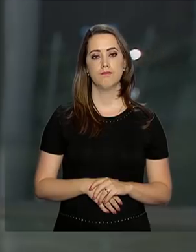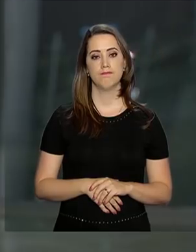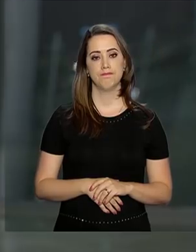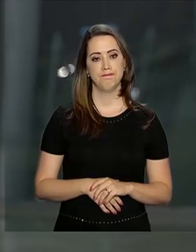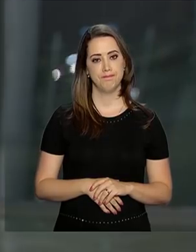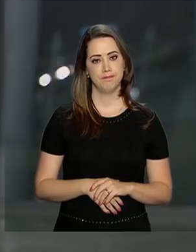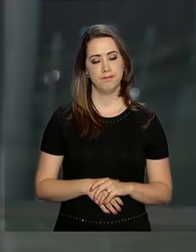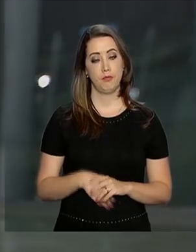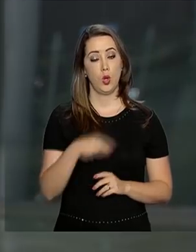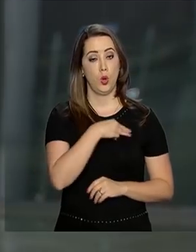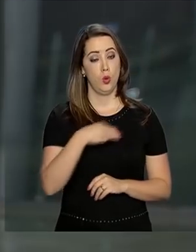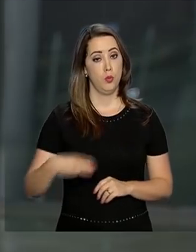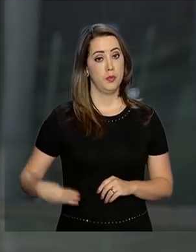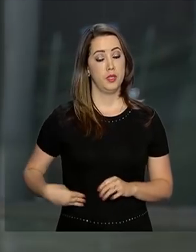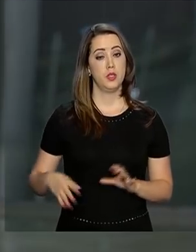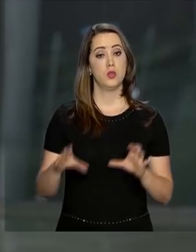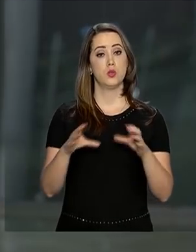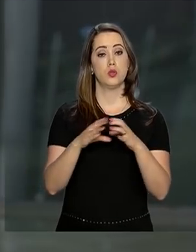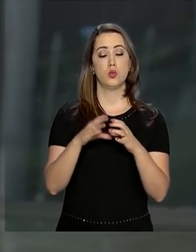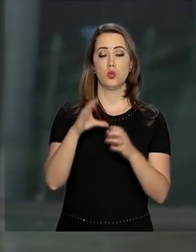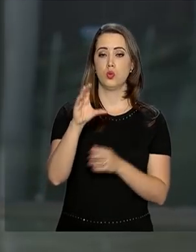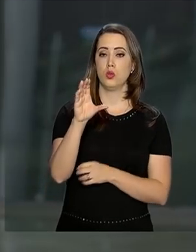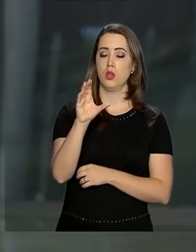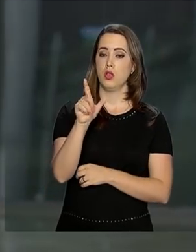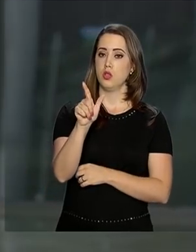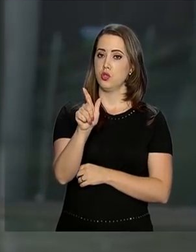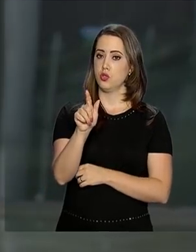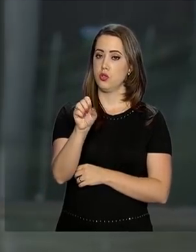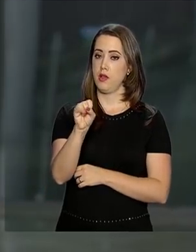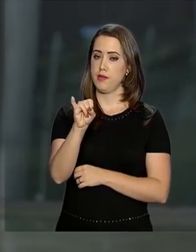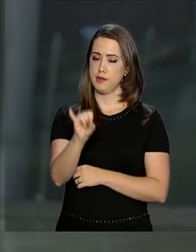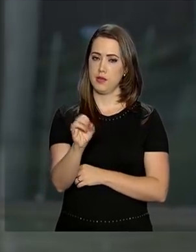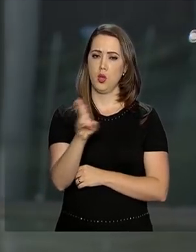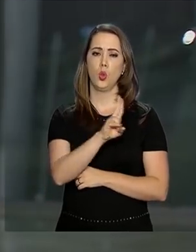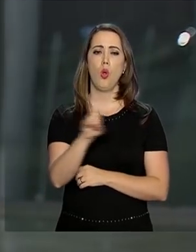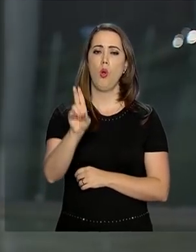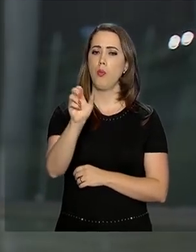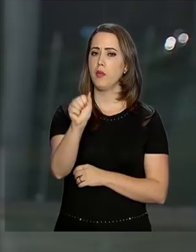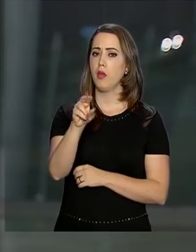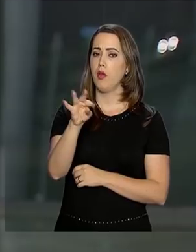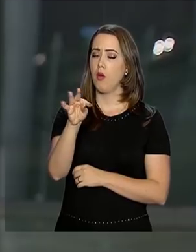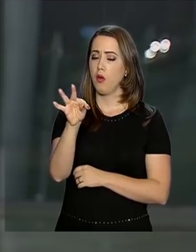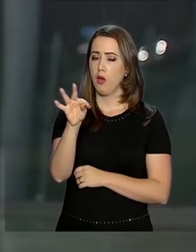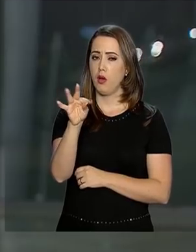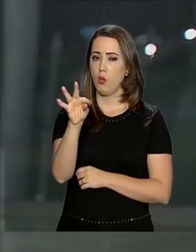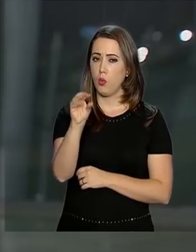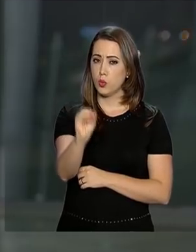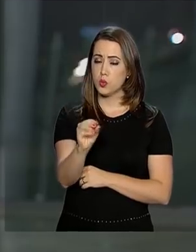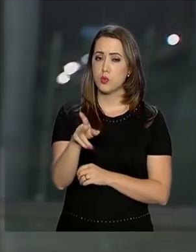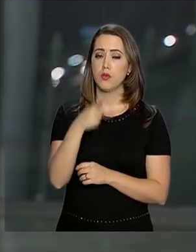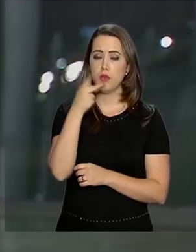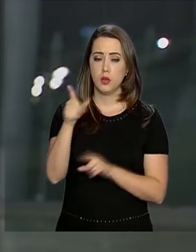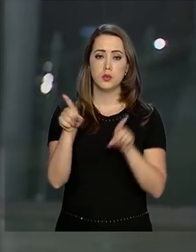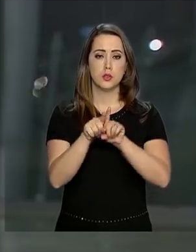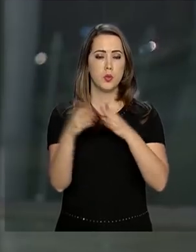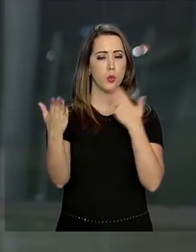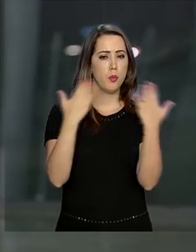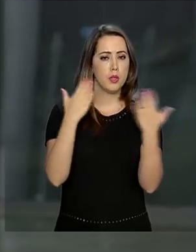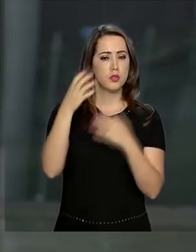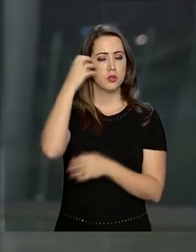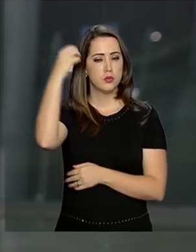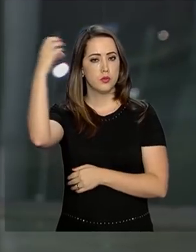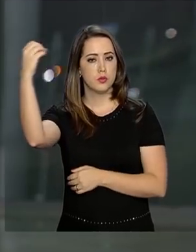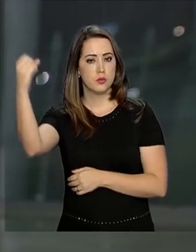O ministro do Gabinete de Segurança Institucional, Augusto Heleno, também participou da transmissão e fez um balanço da viagem do